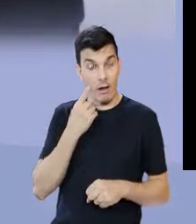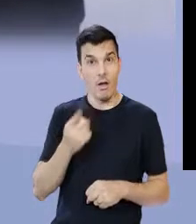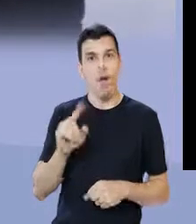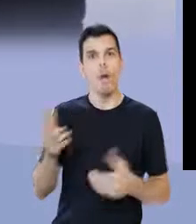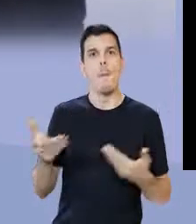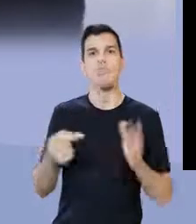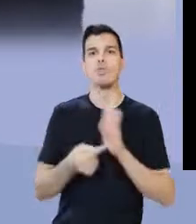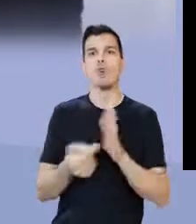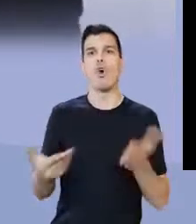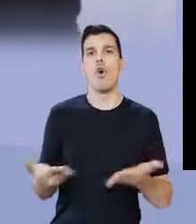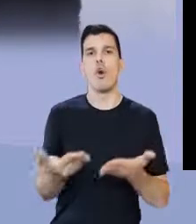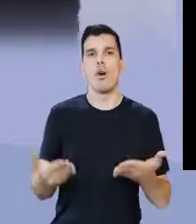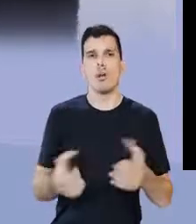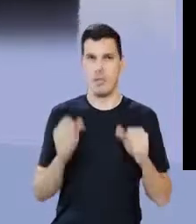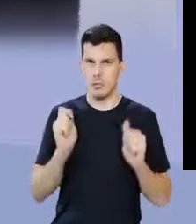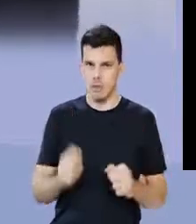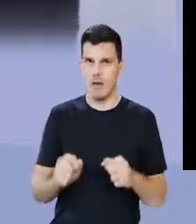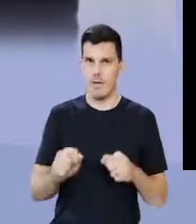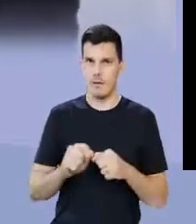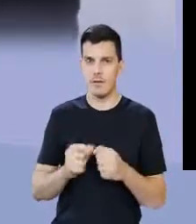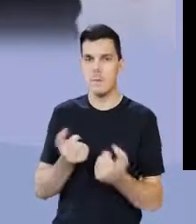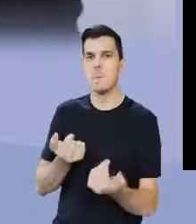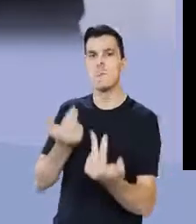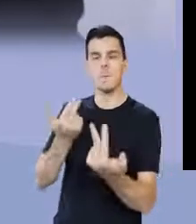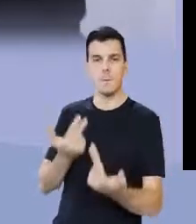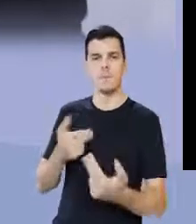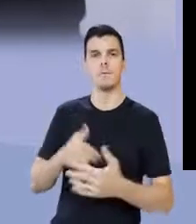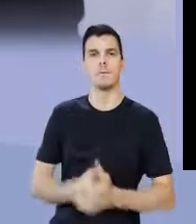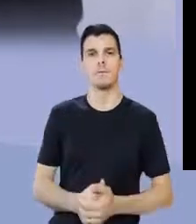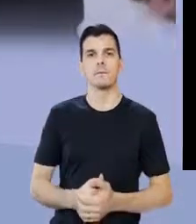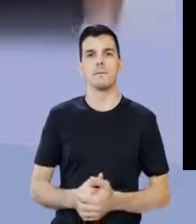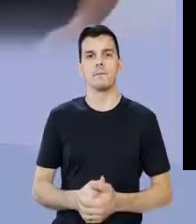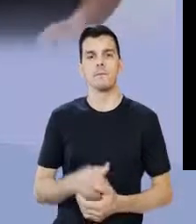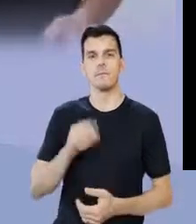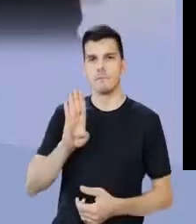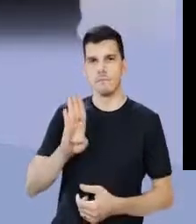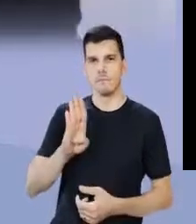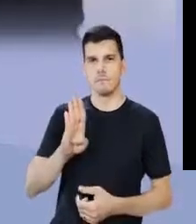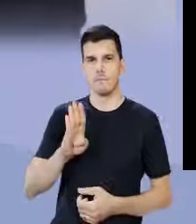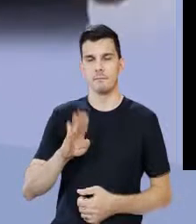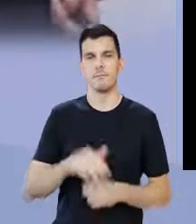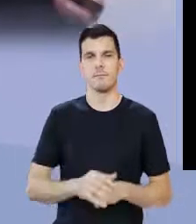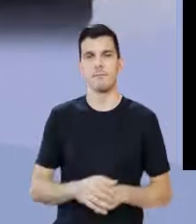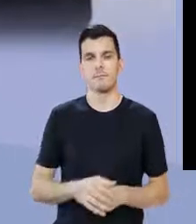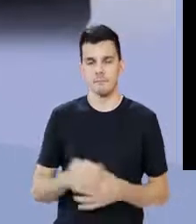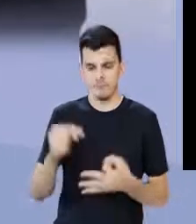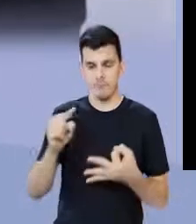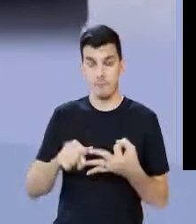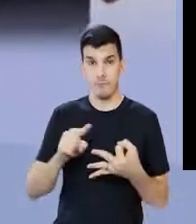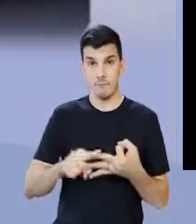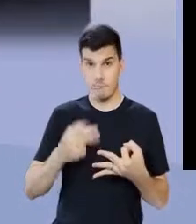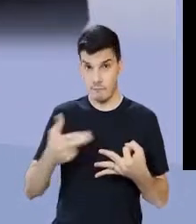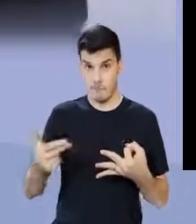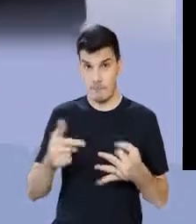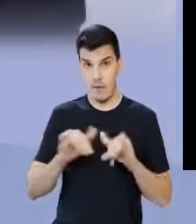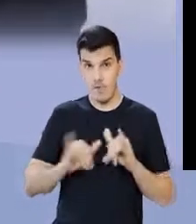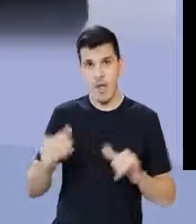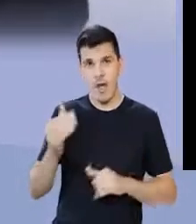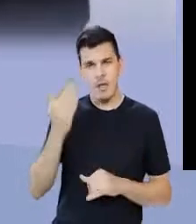romano, para mostrar que hoje, a Itália de Mussolini, poderia ser forte e poderosa, como tal. Letra B, nosso gabarito. Vamos ver as demais?